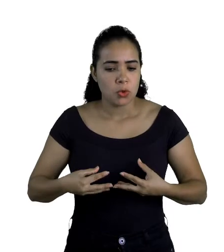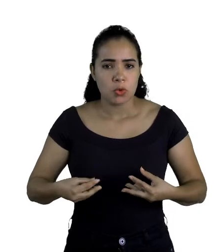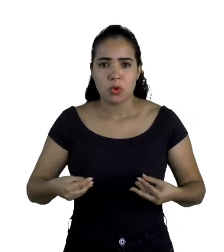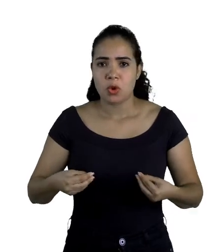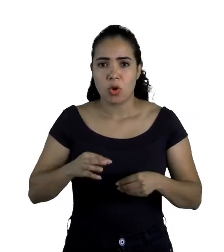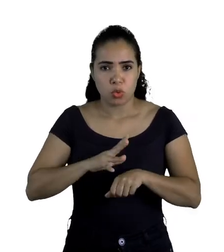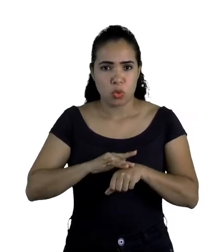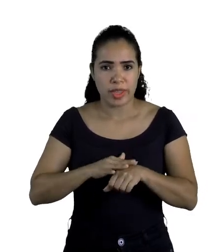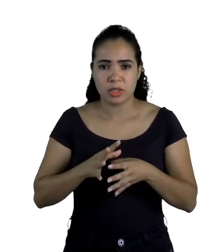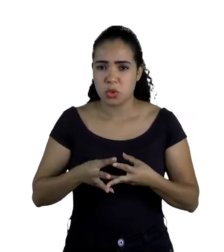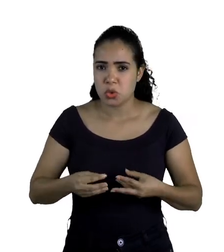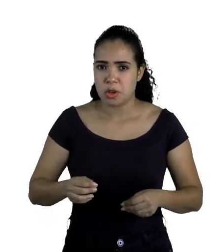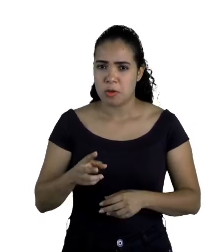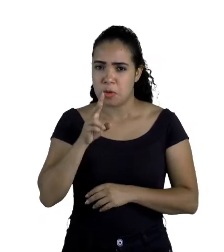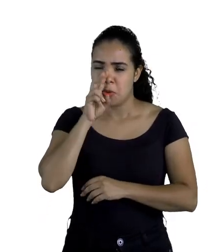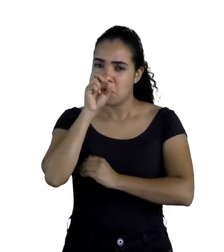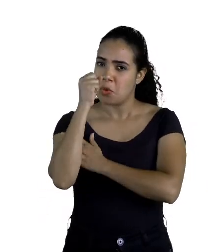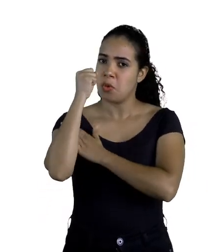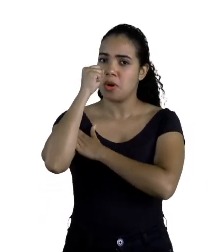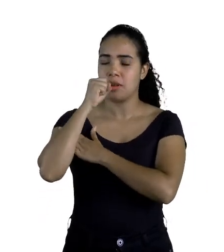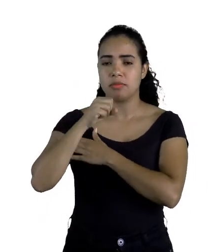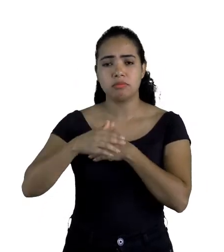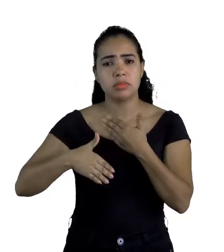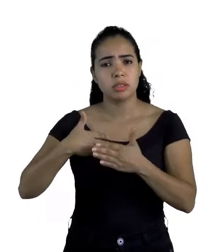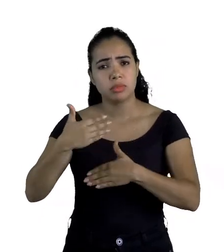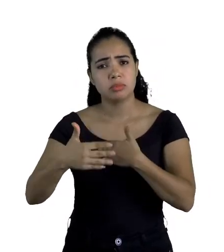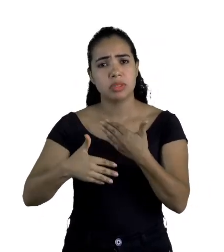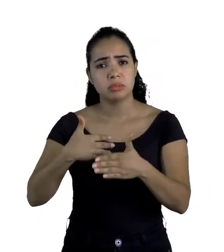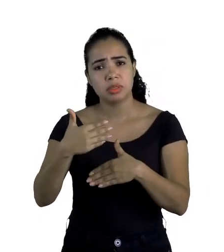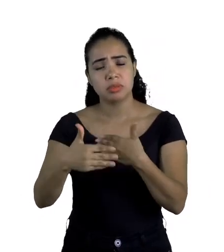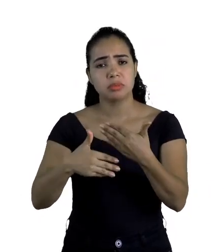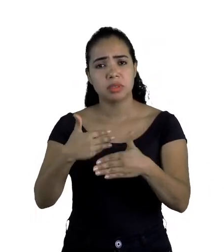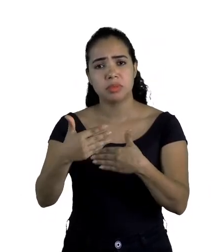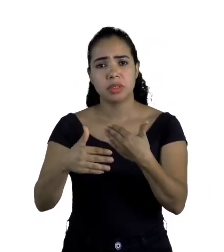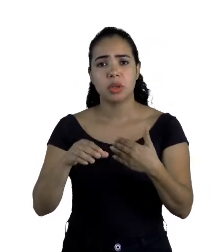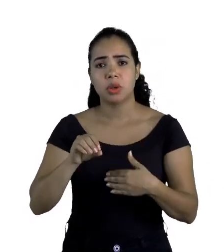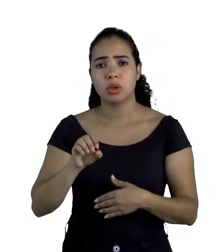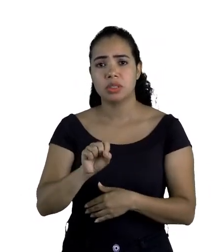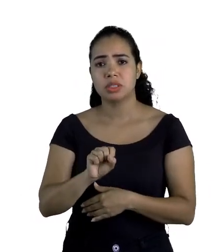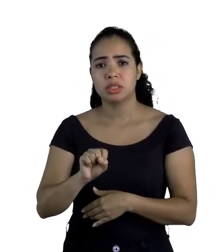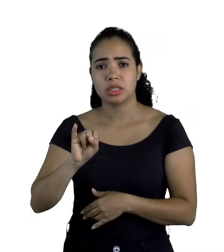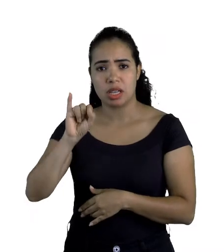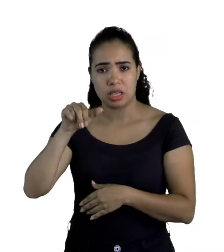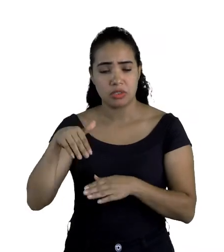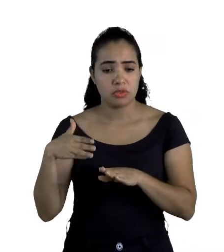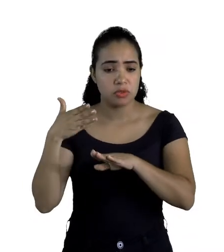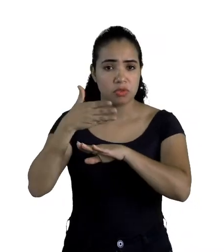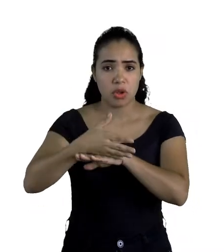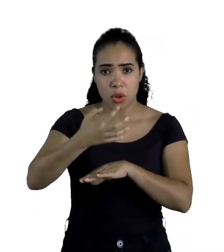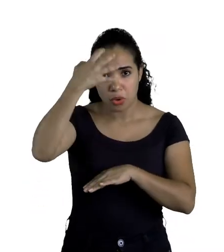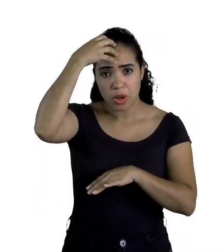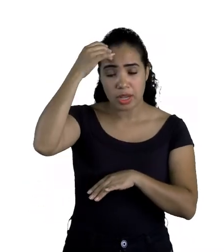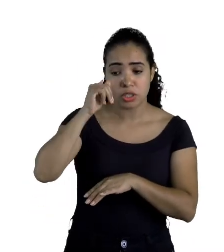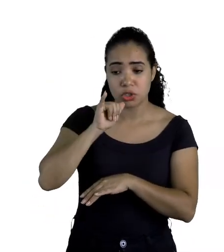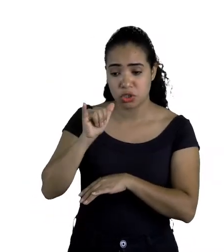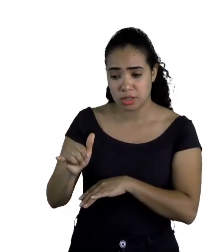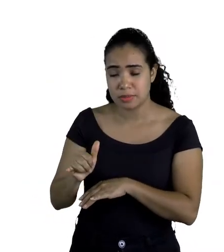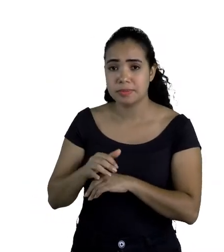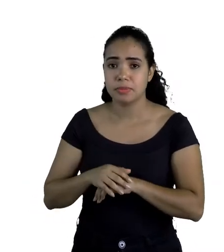bem forte. Passados uns dias depois disso, Ossain foi à presença do rei e disse,